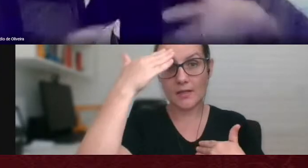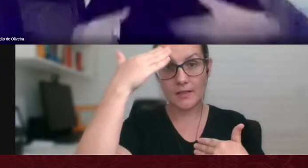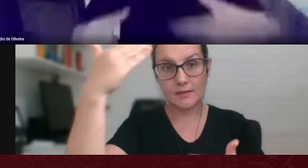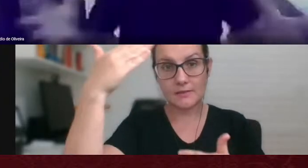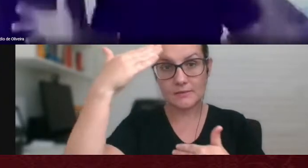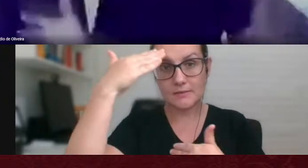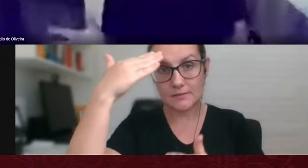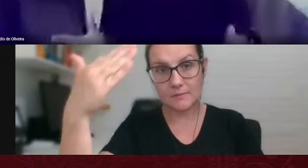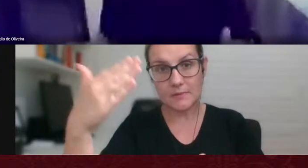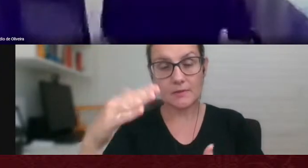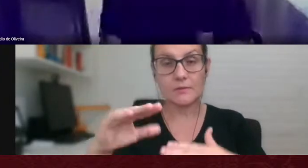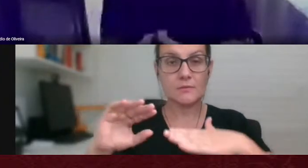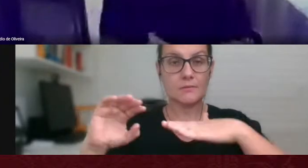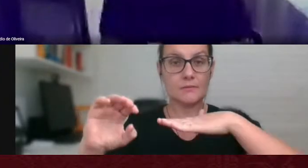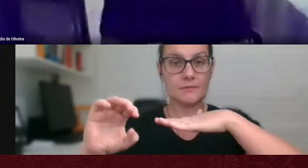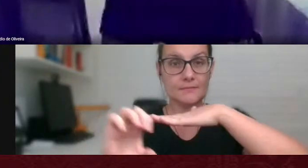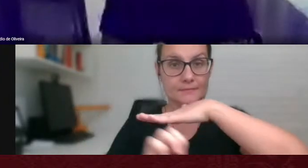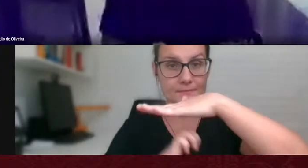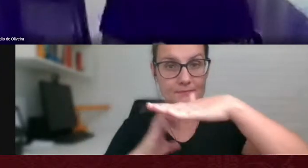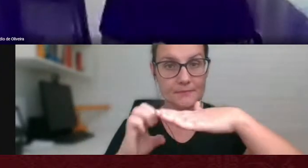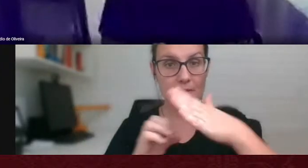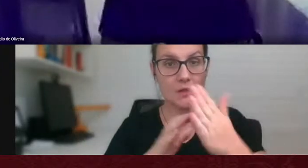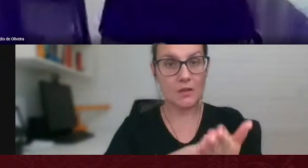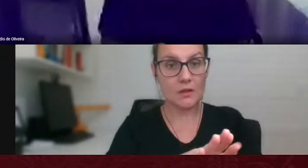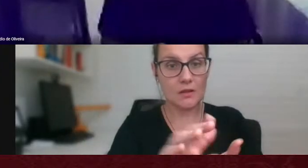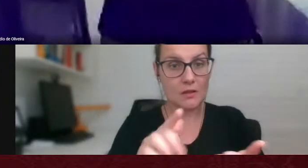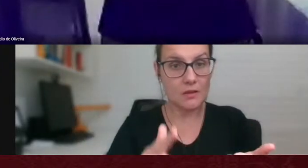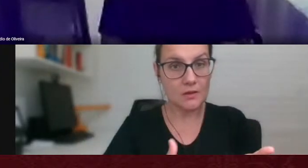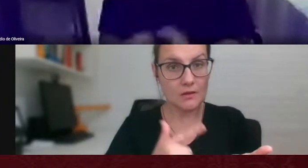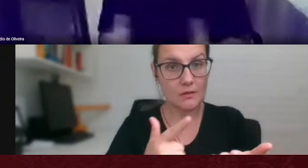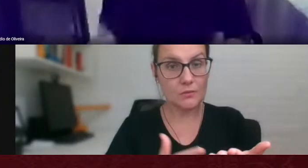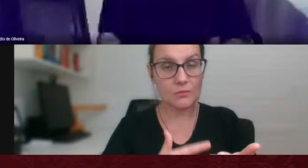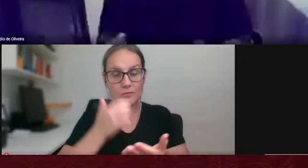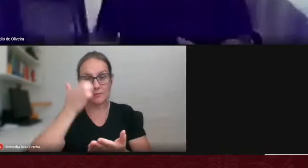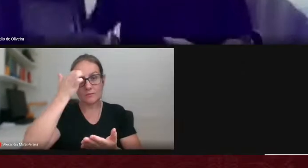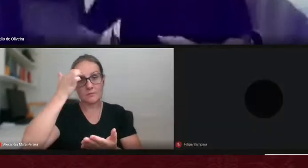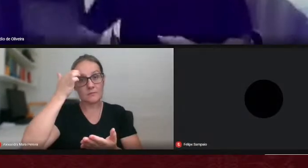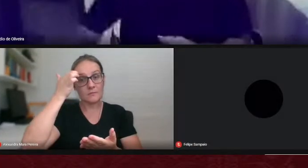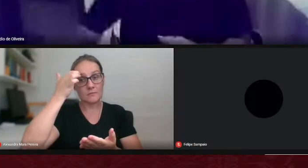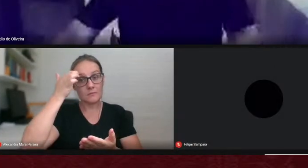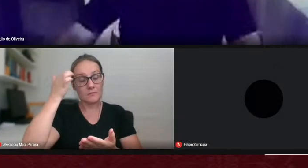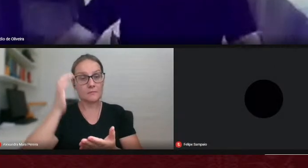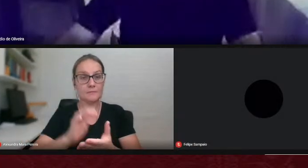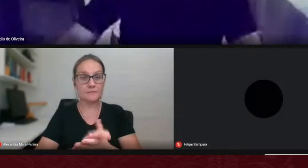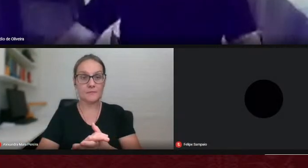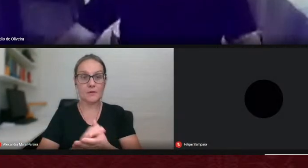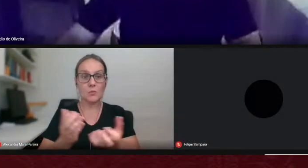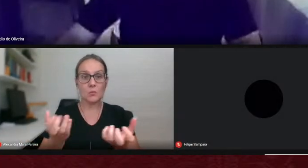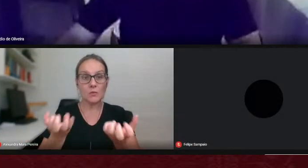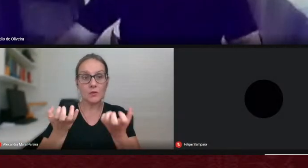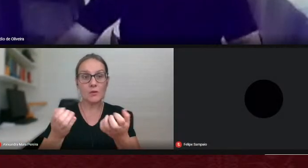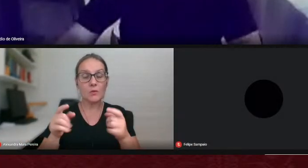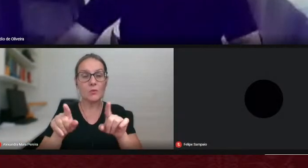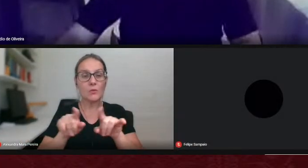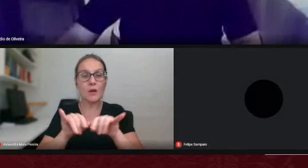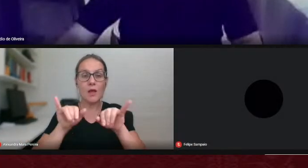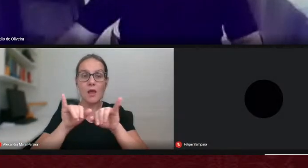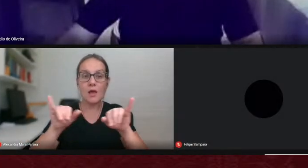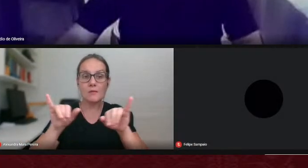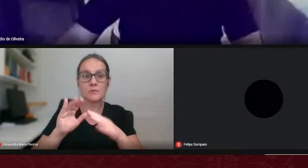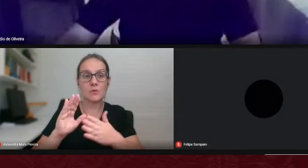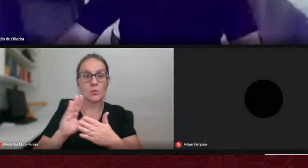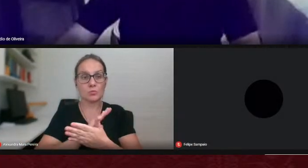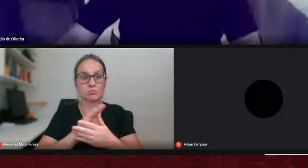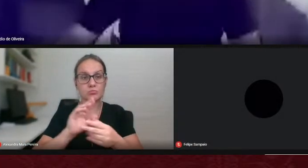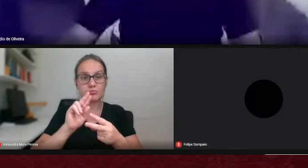casa né que eu acabei de fazer eu gostaria também de dizer alguns nomes